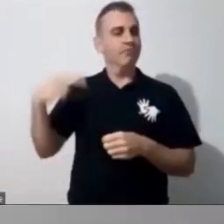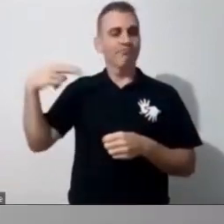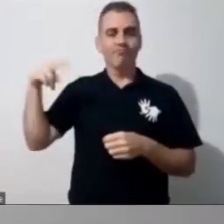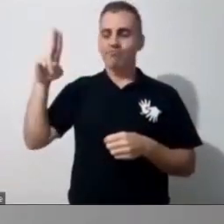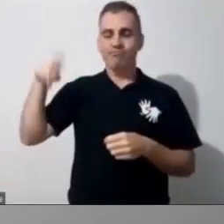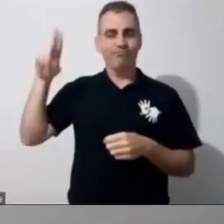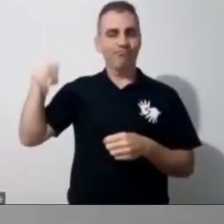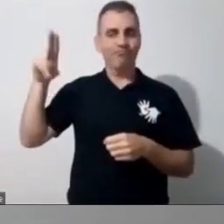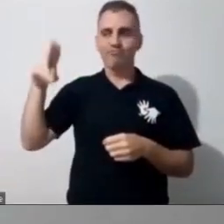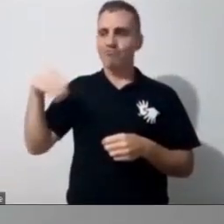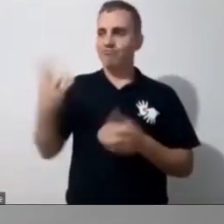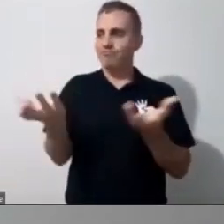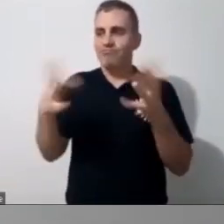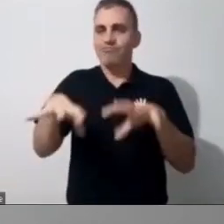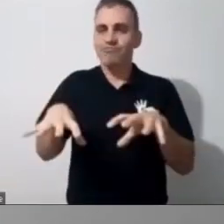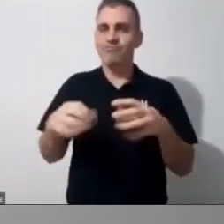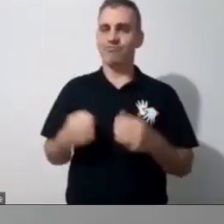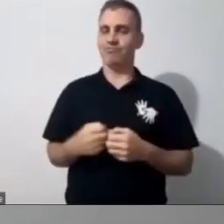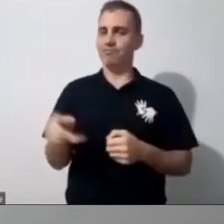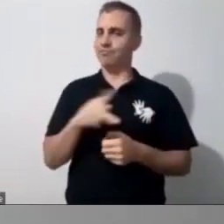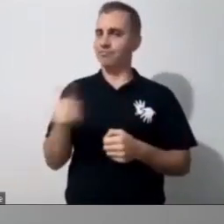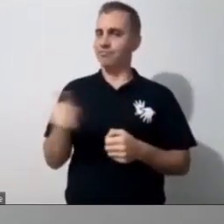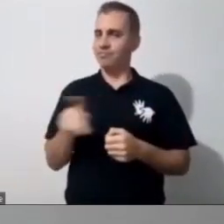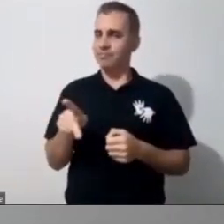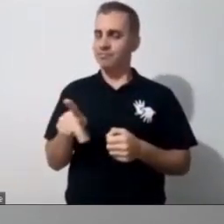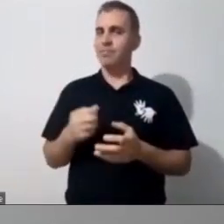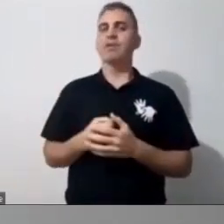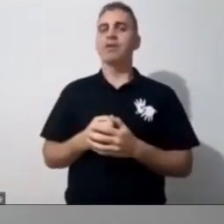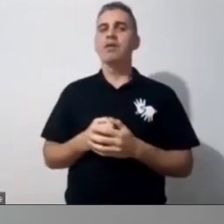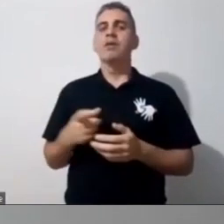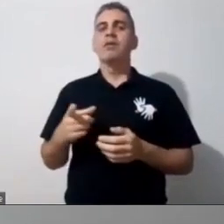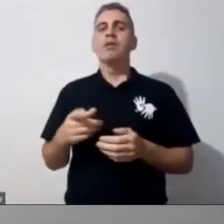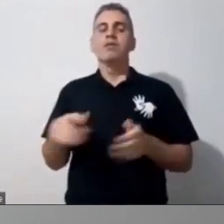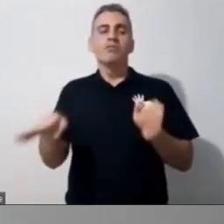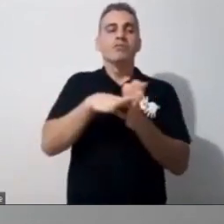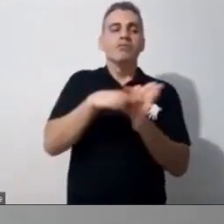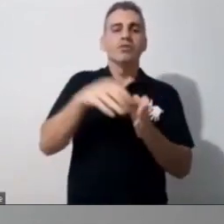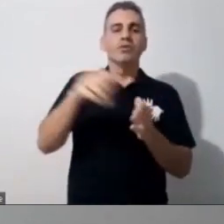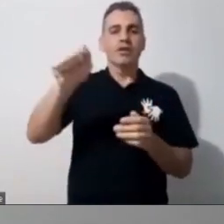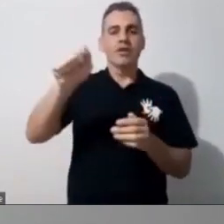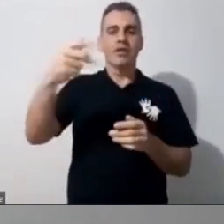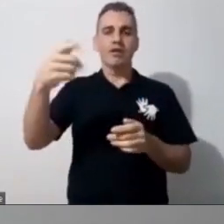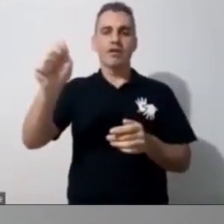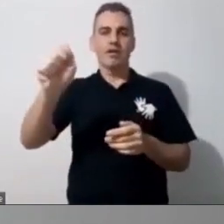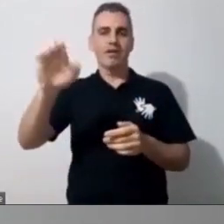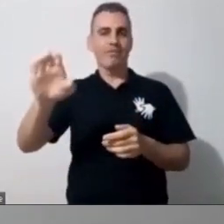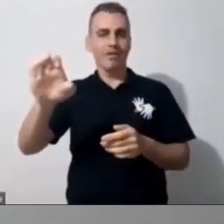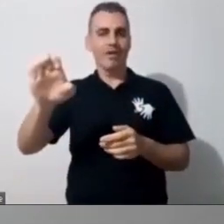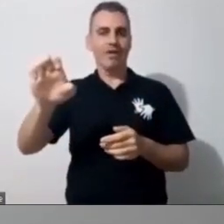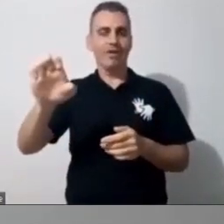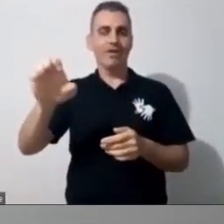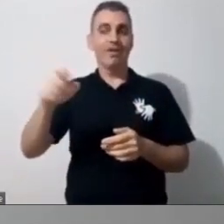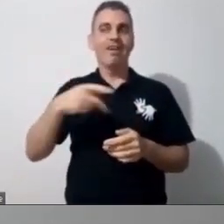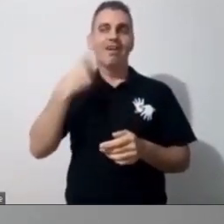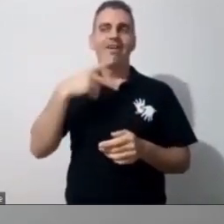rotulada, né? então assim, quando eu cheguei na PAI, assim, fizeram apostas, olha,